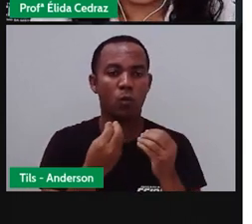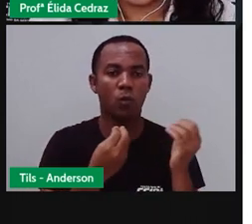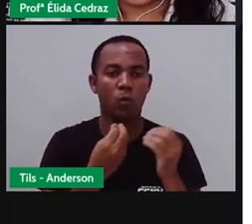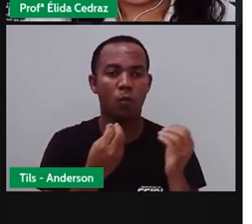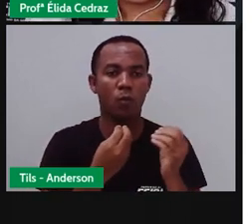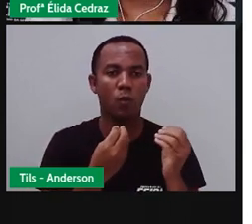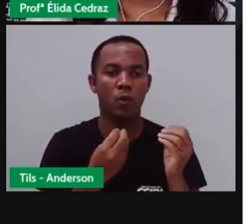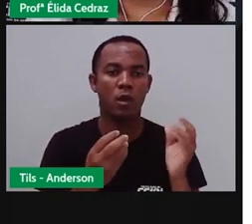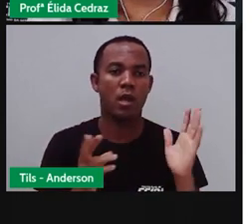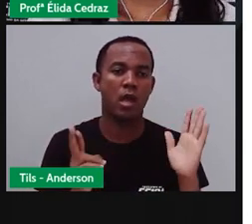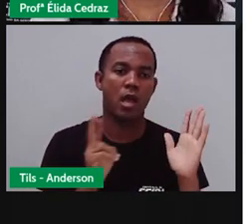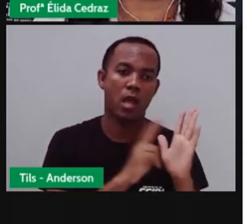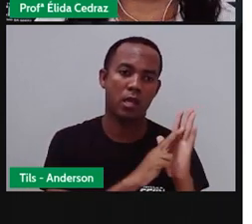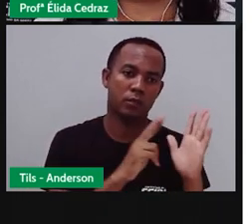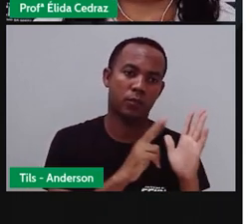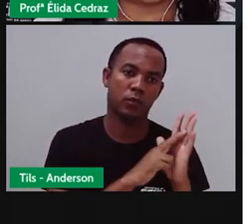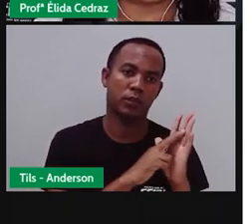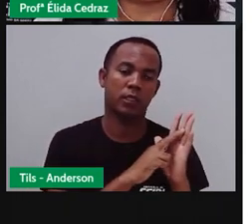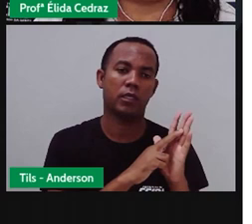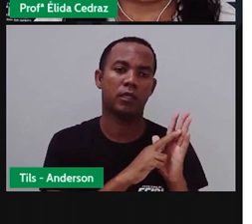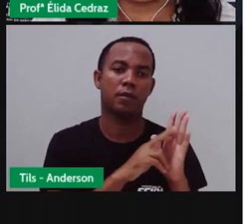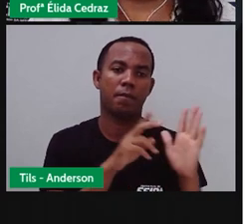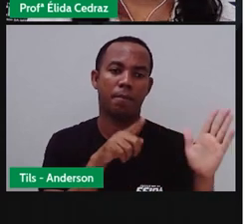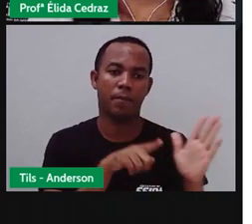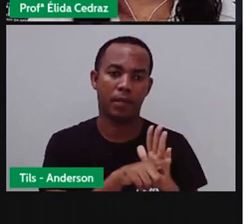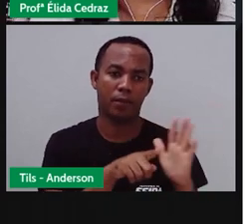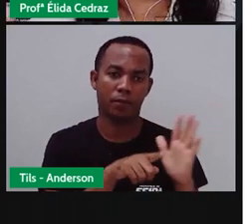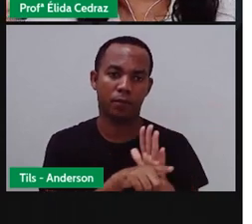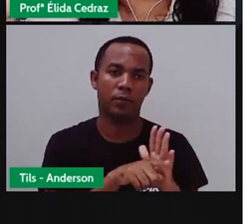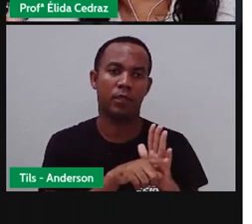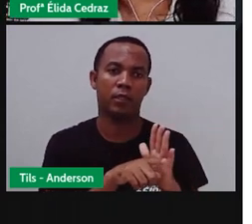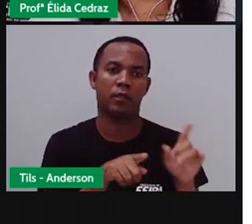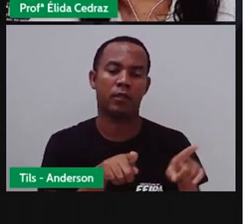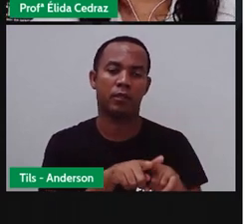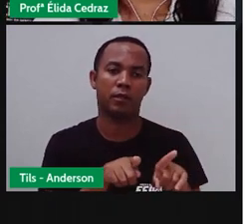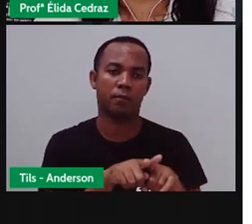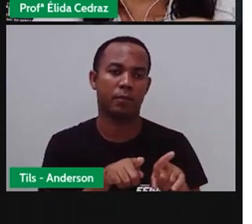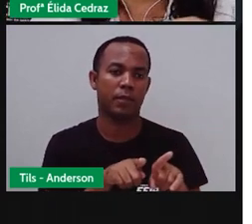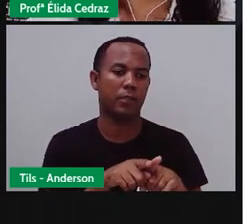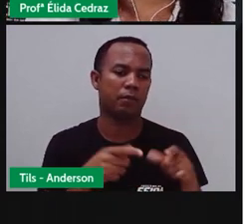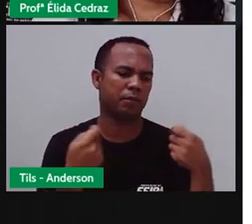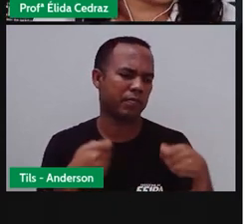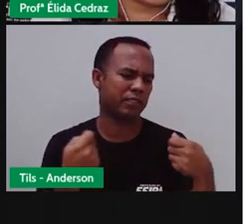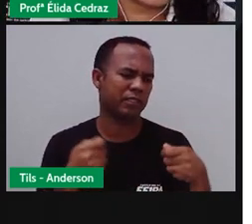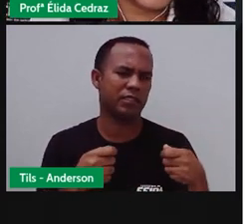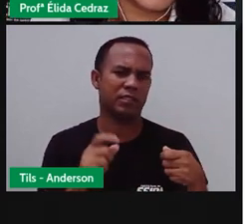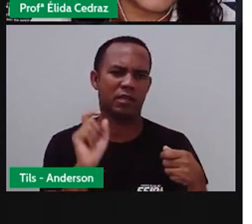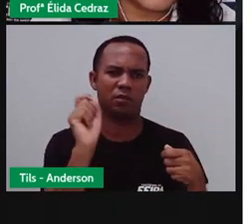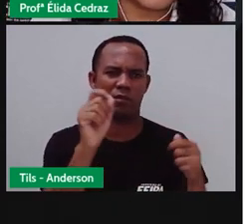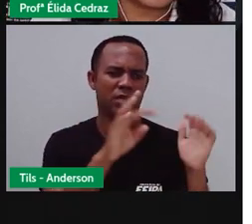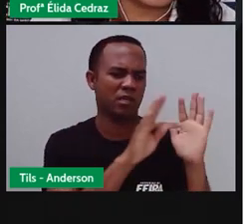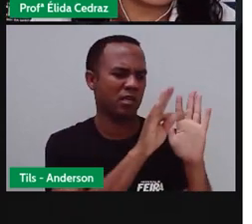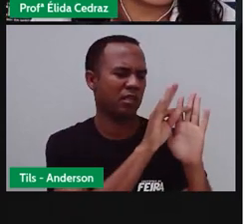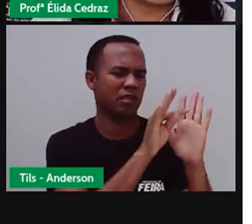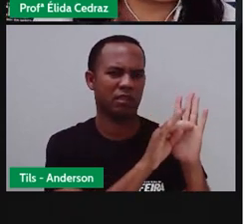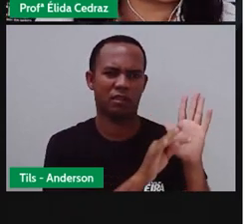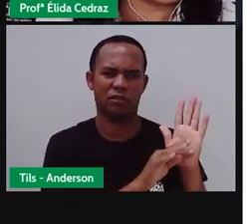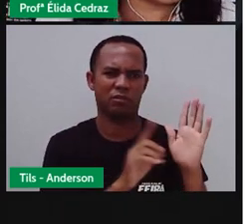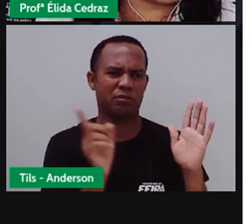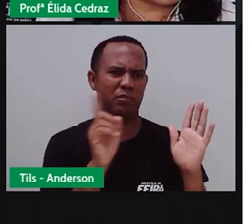o texto respondendo essas perguntas sem precisar colocá-las no texto escrito.